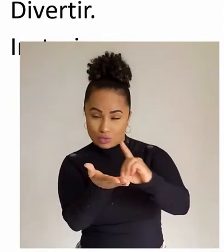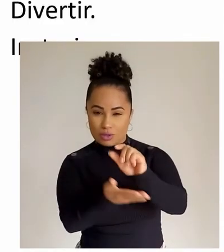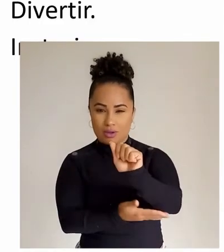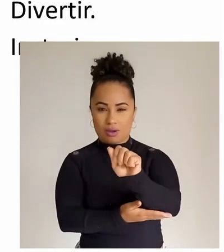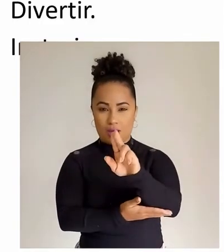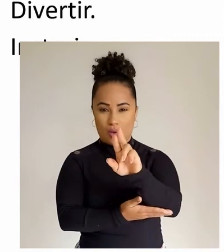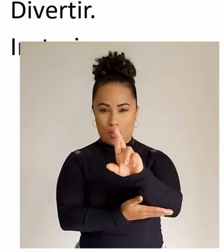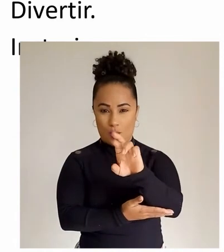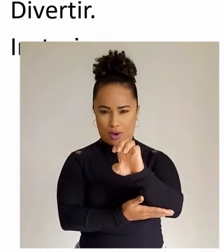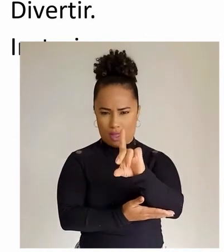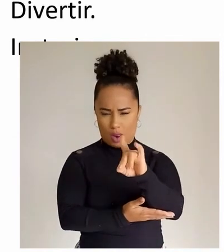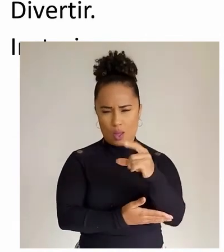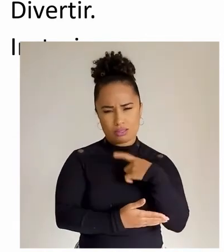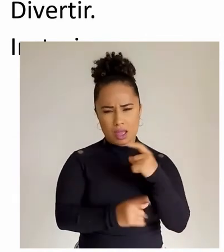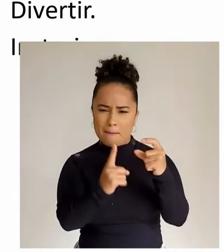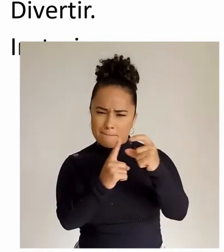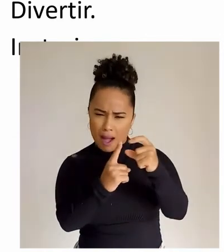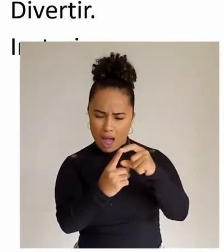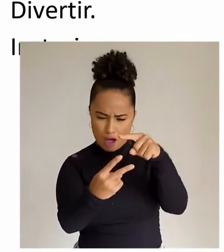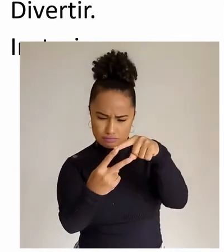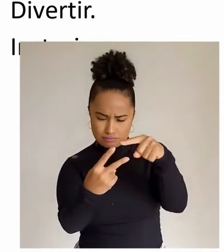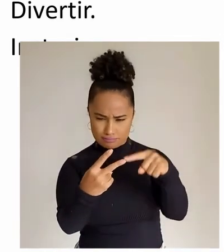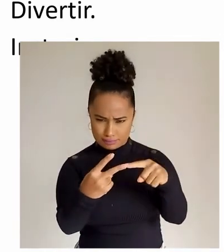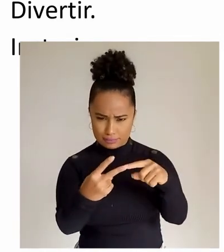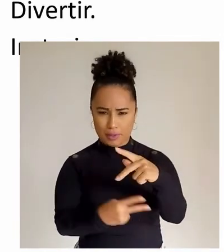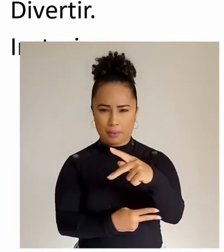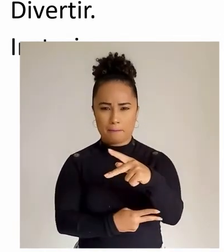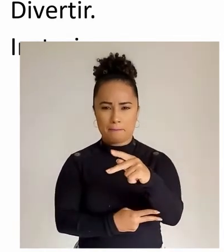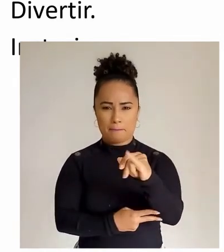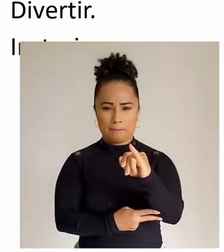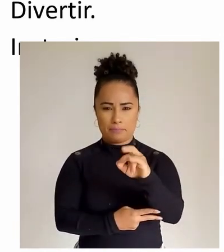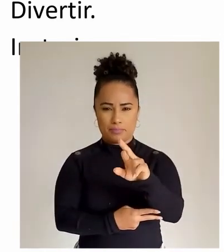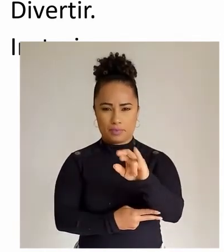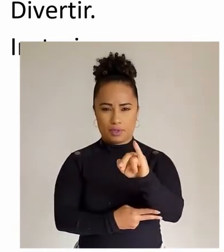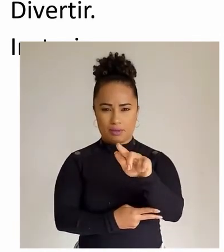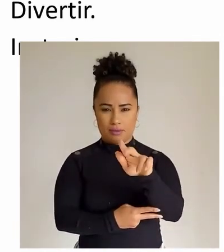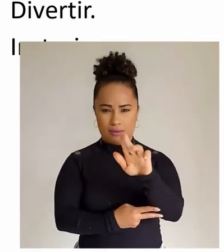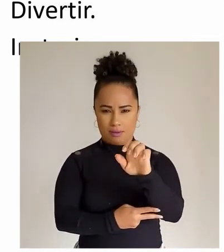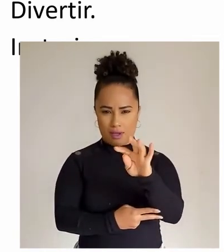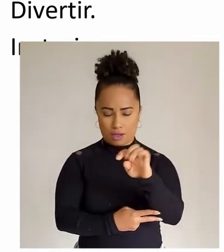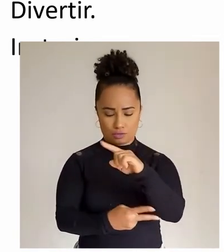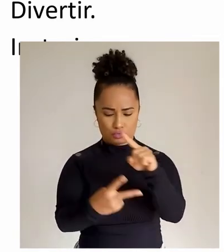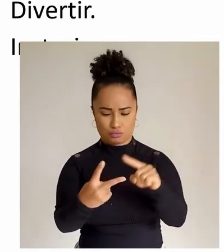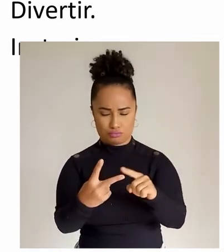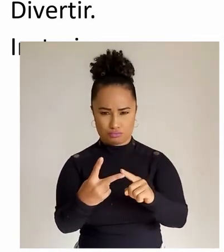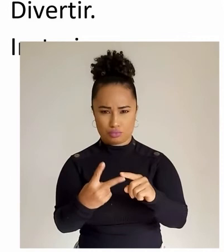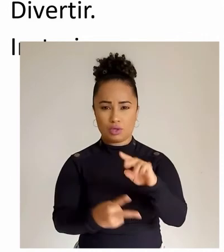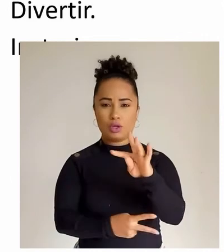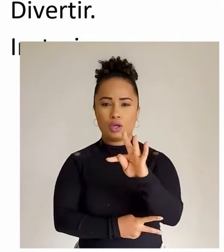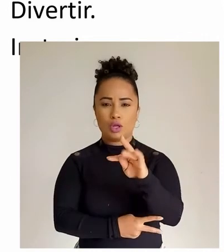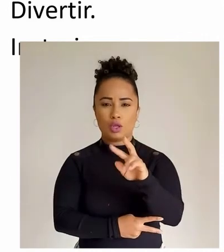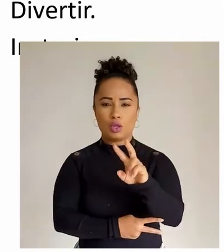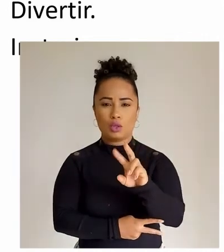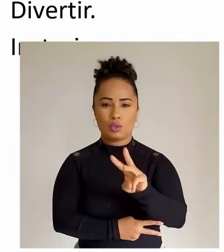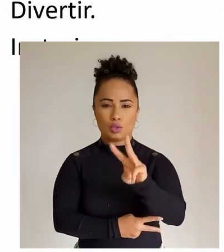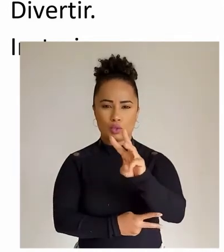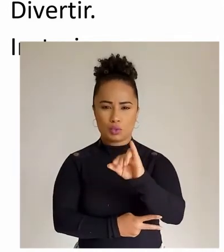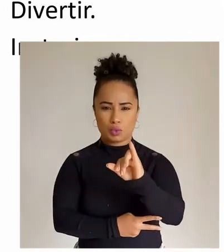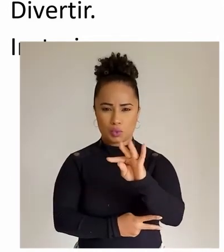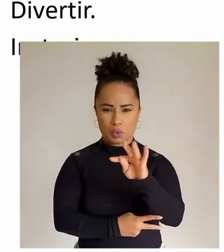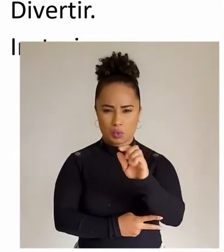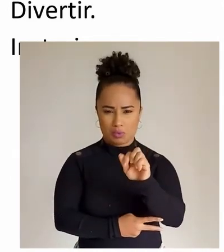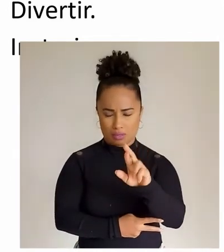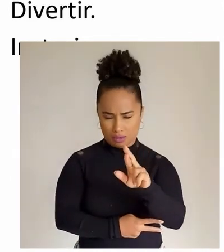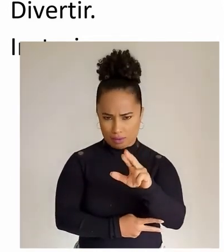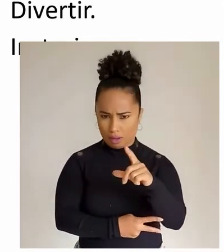dicionário Aurélio tem verbetes como piriguete e twittar. Palavras como piriguete, twittar e